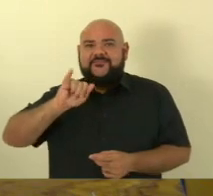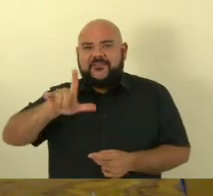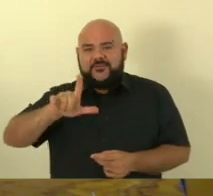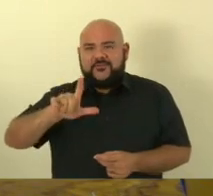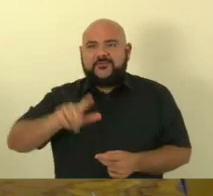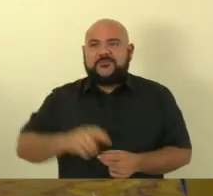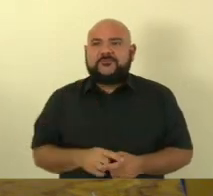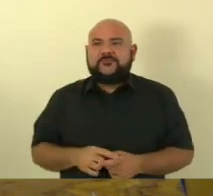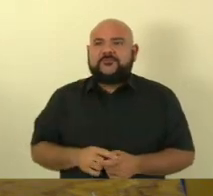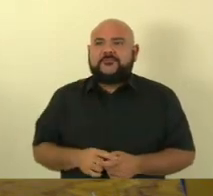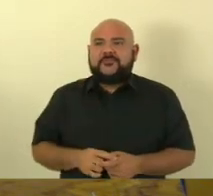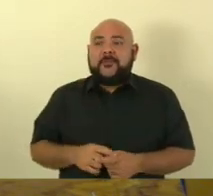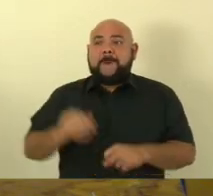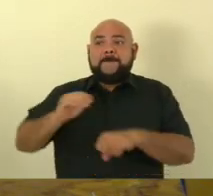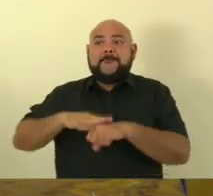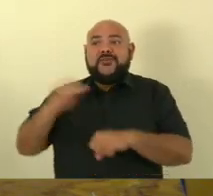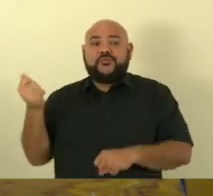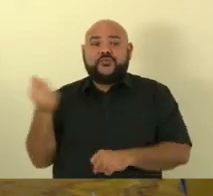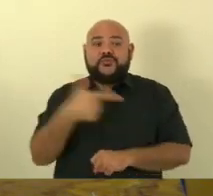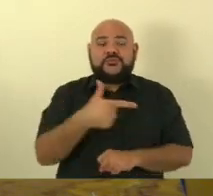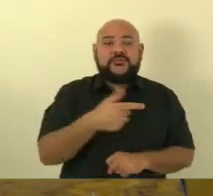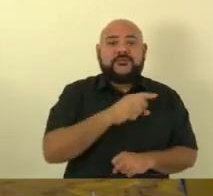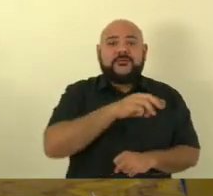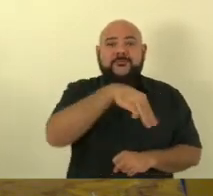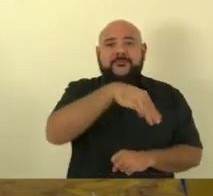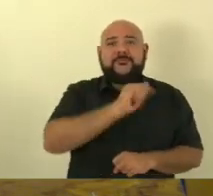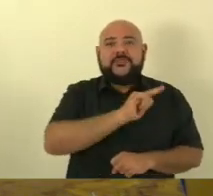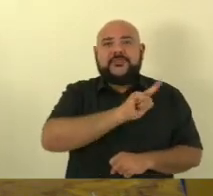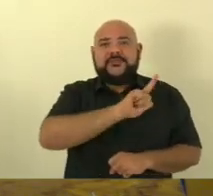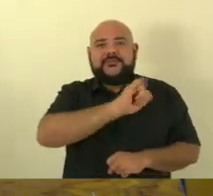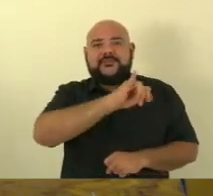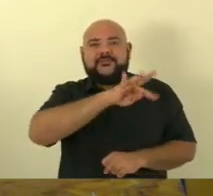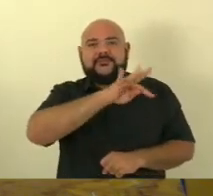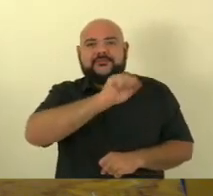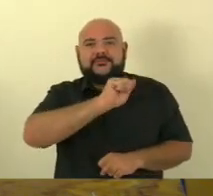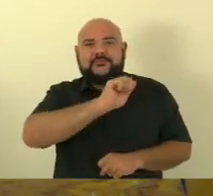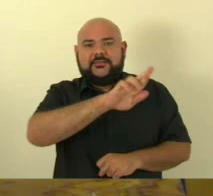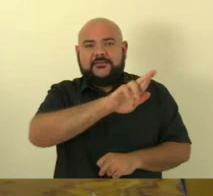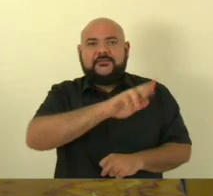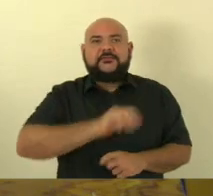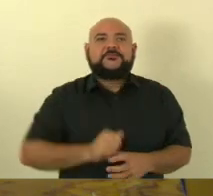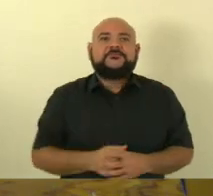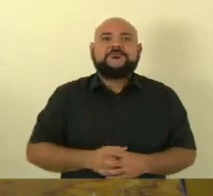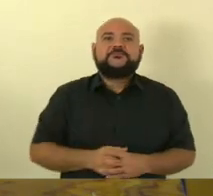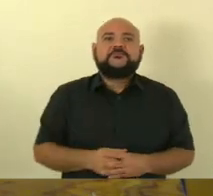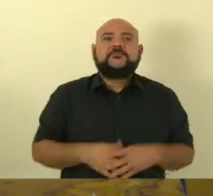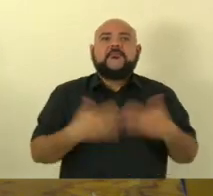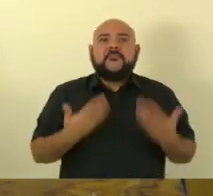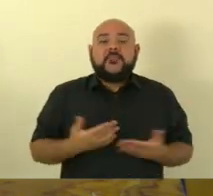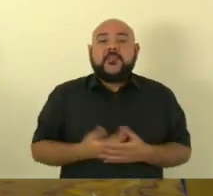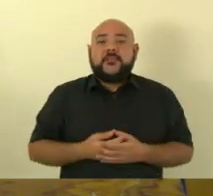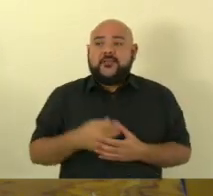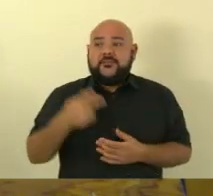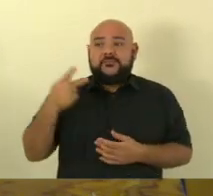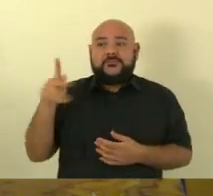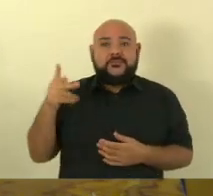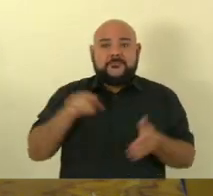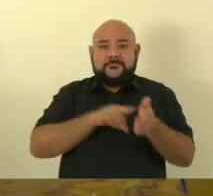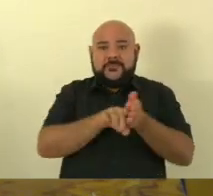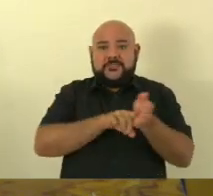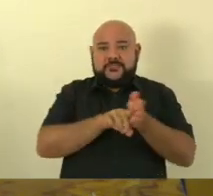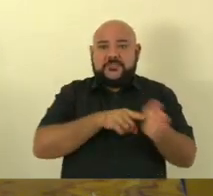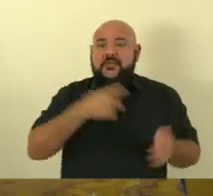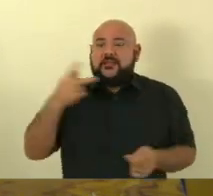215 anos ela veio junto com o império na sua pesquisa nosso